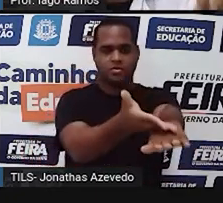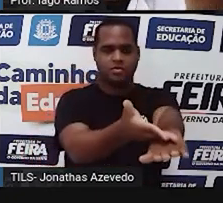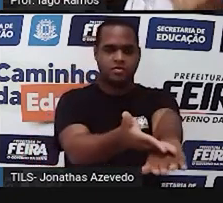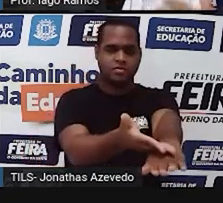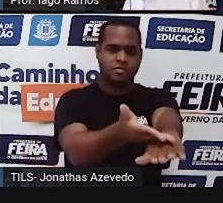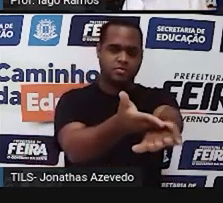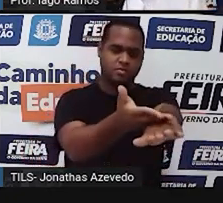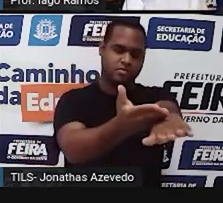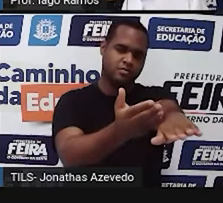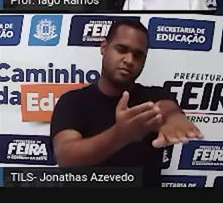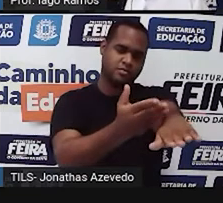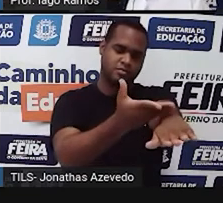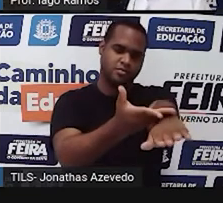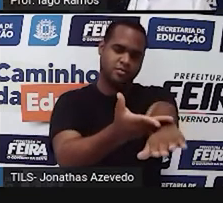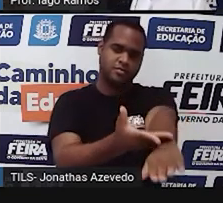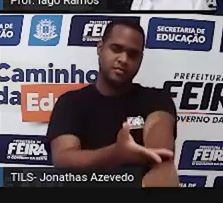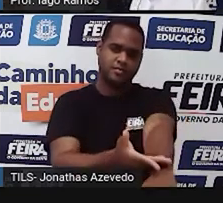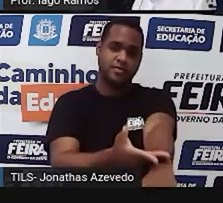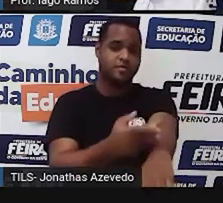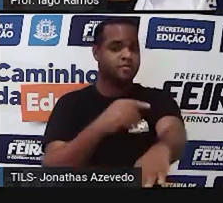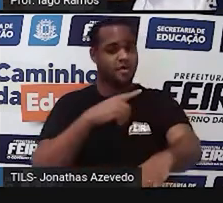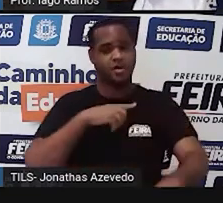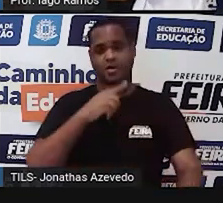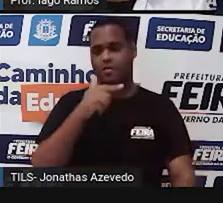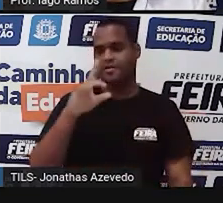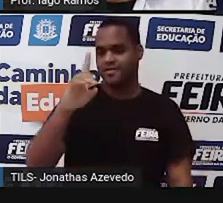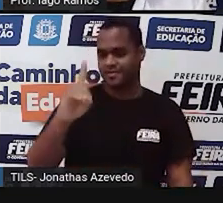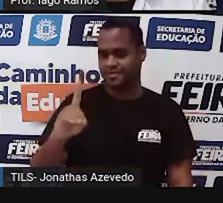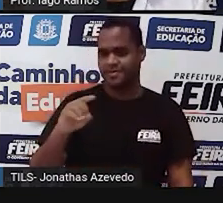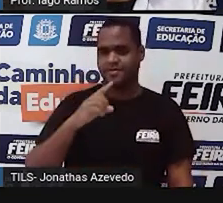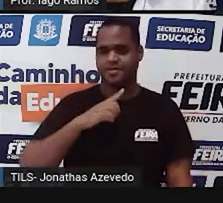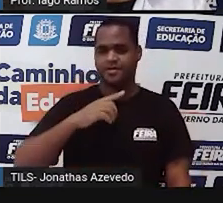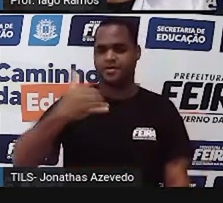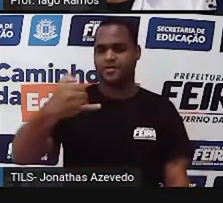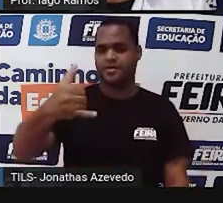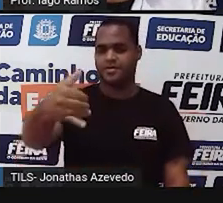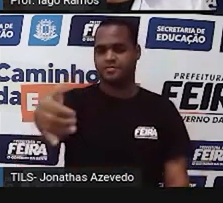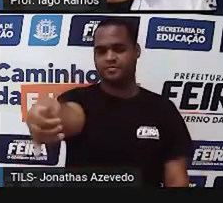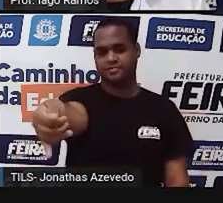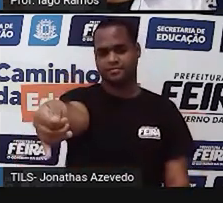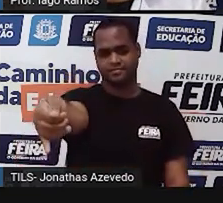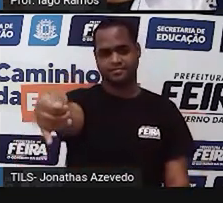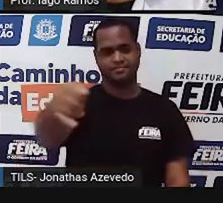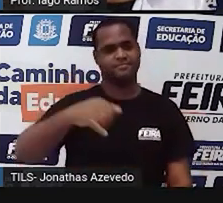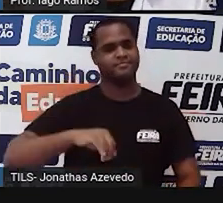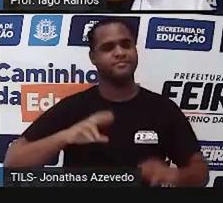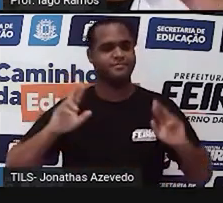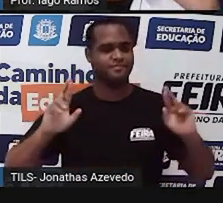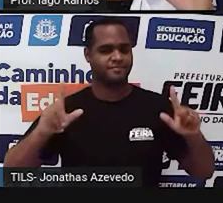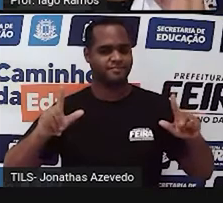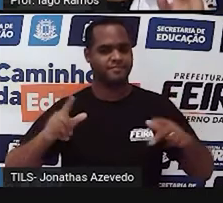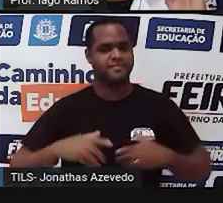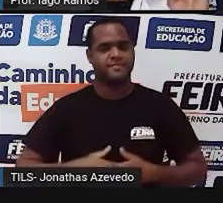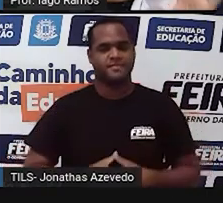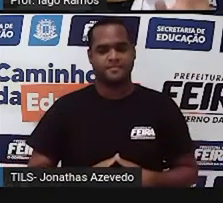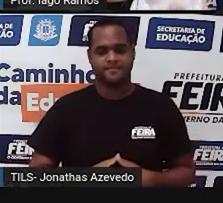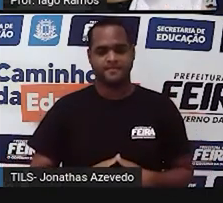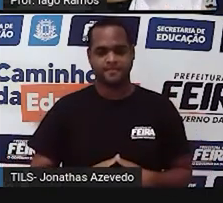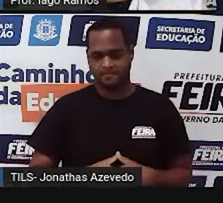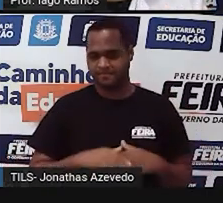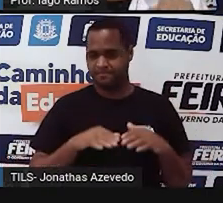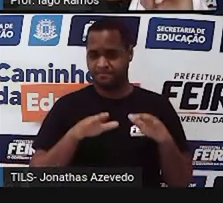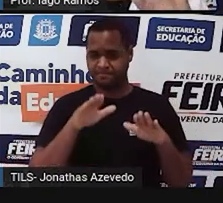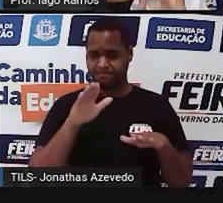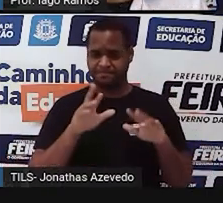do que a mão direita que tem a caneta. Beleza? Então, é mais ou menos